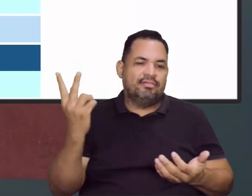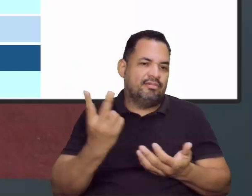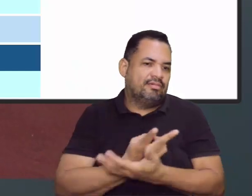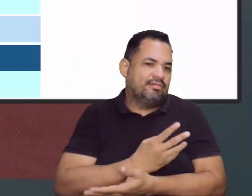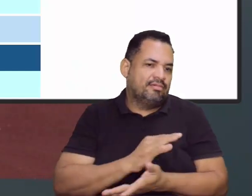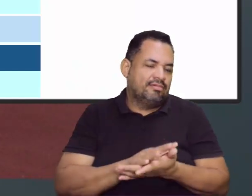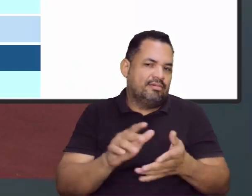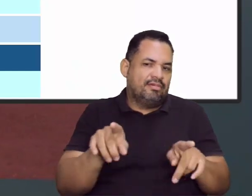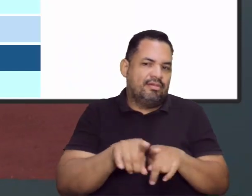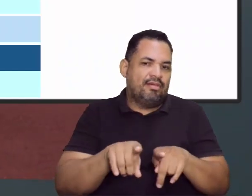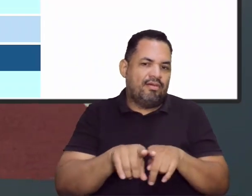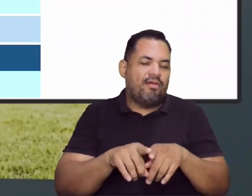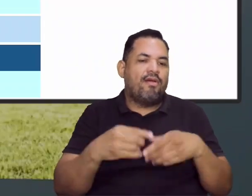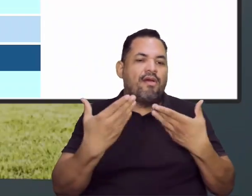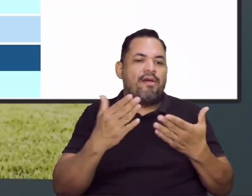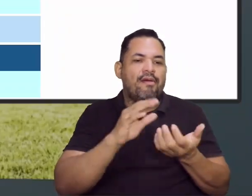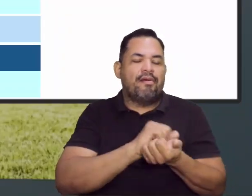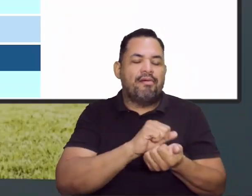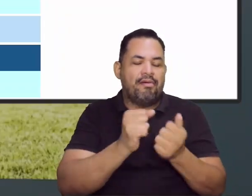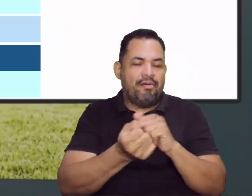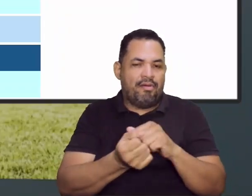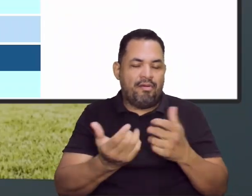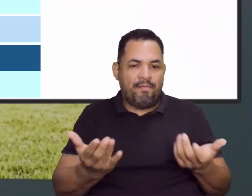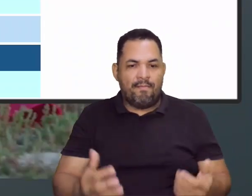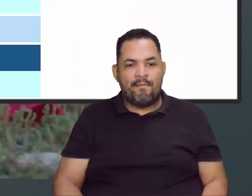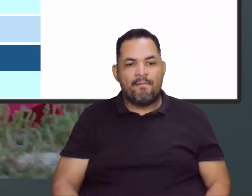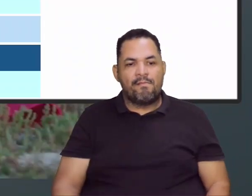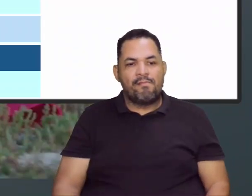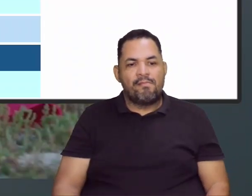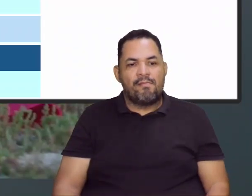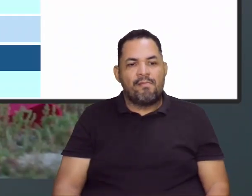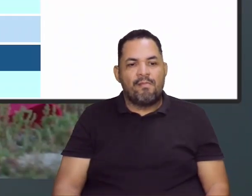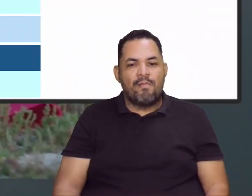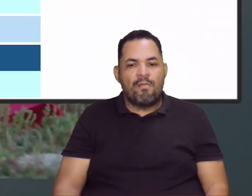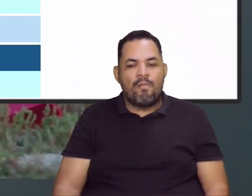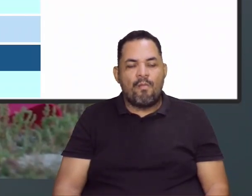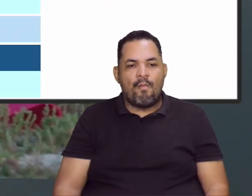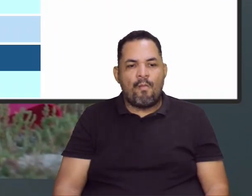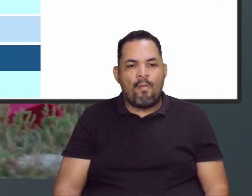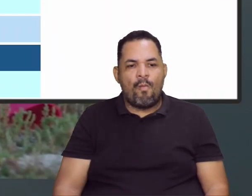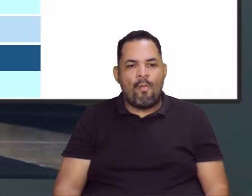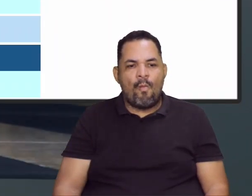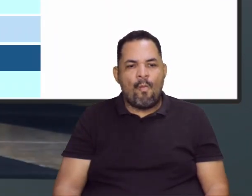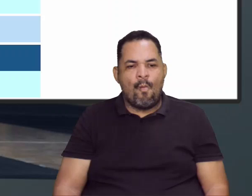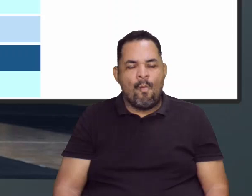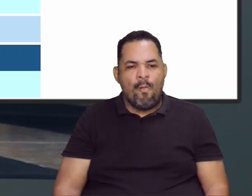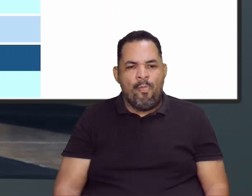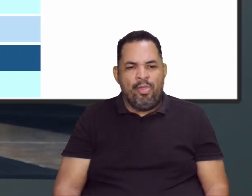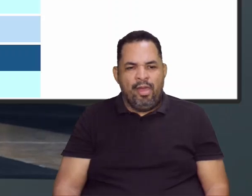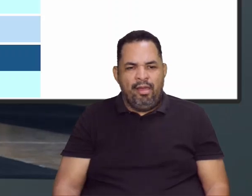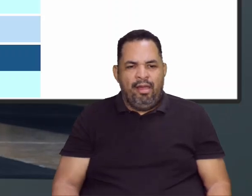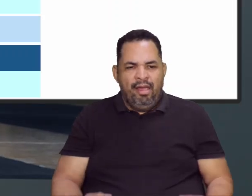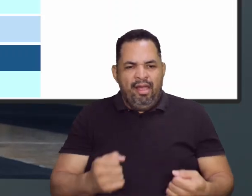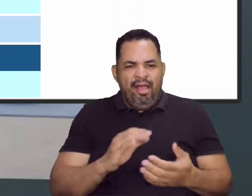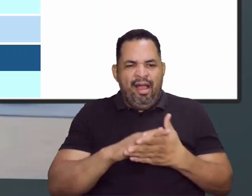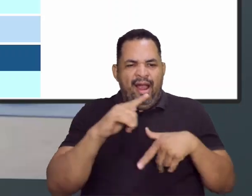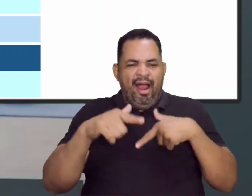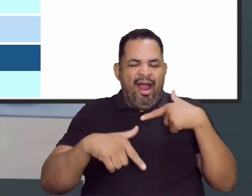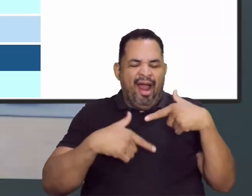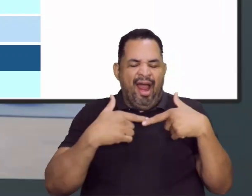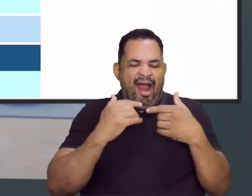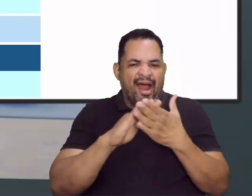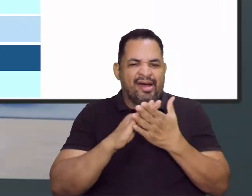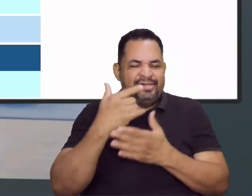E aí também dá para fazer essas adaptações com vocês, né? Dá para trabalhar, gente, o desenvolvimento e o pensamento